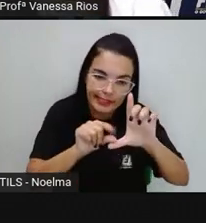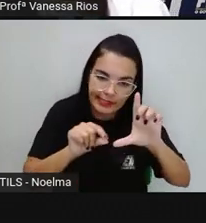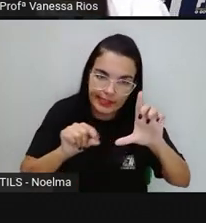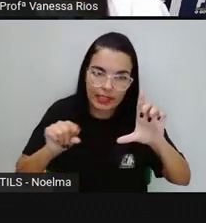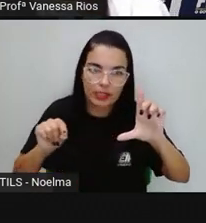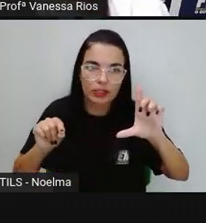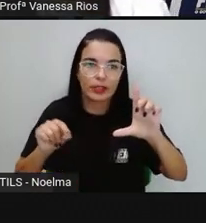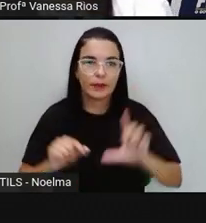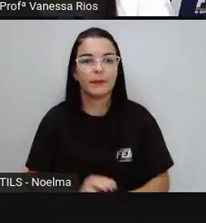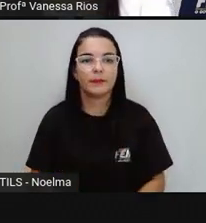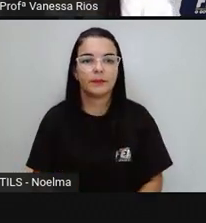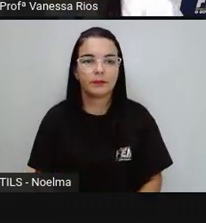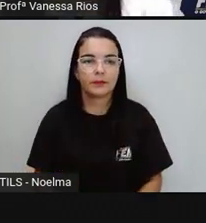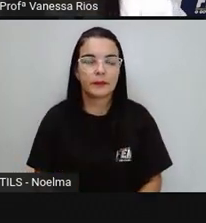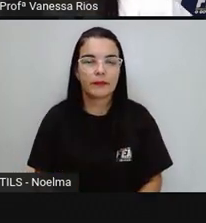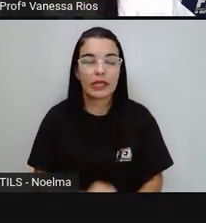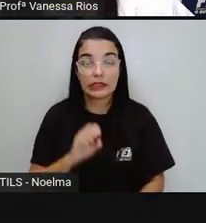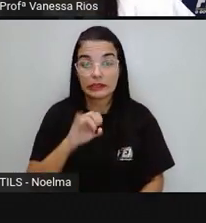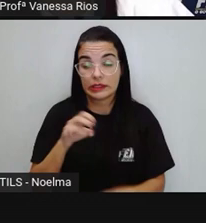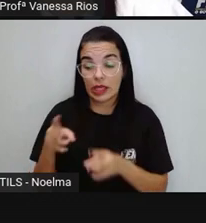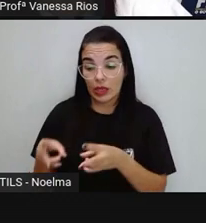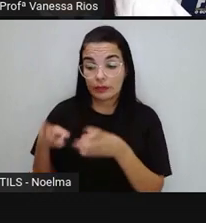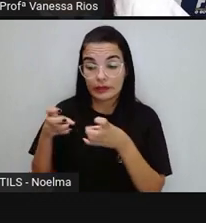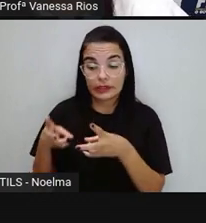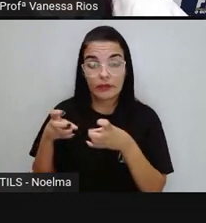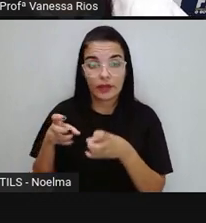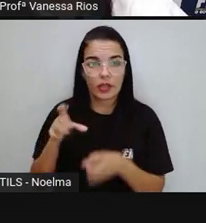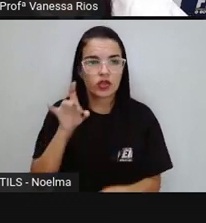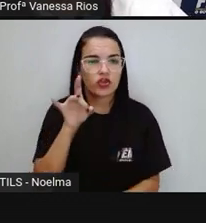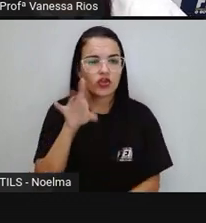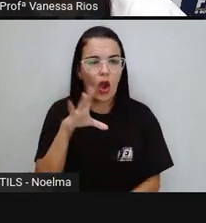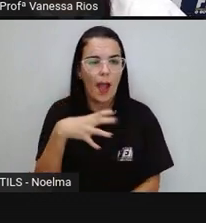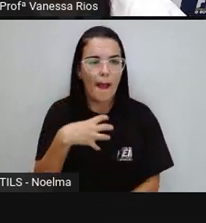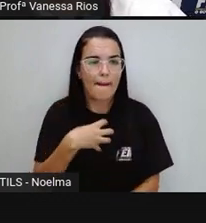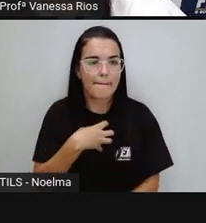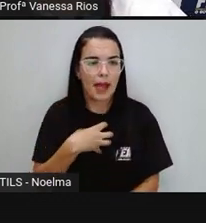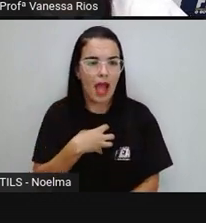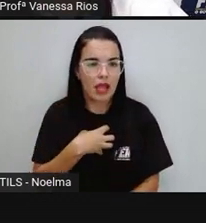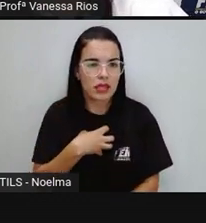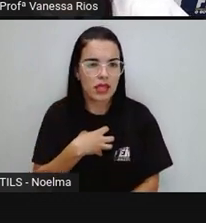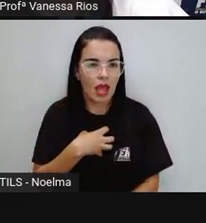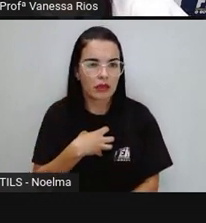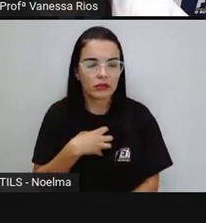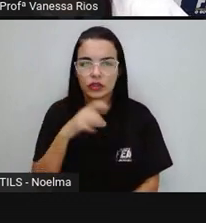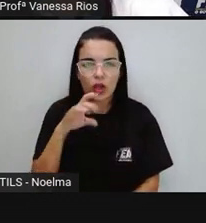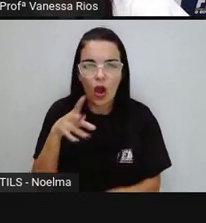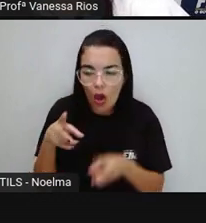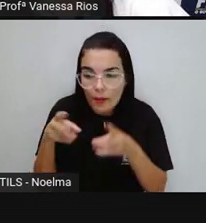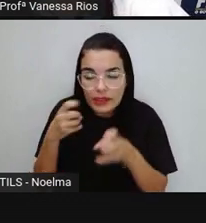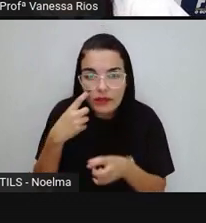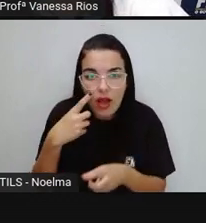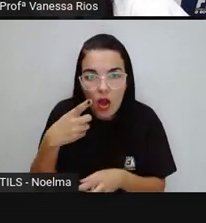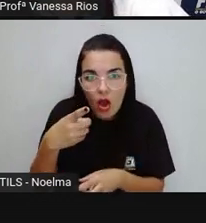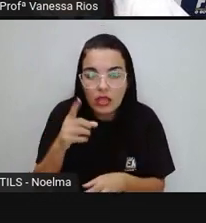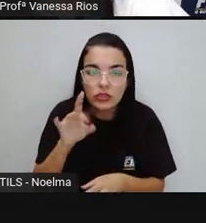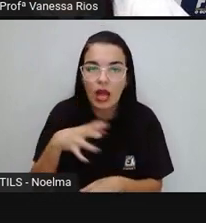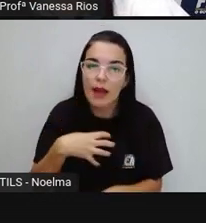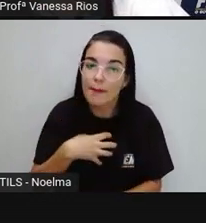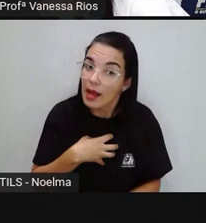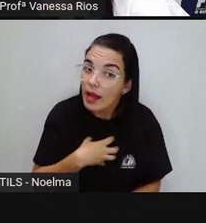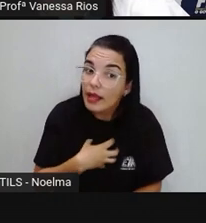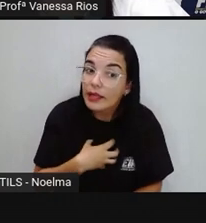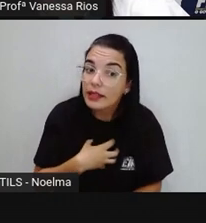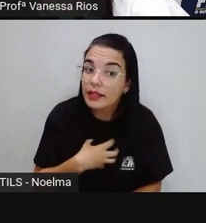central. Se observarmos aqui apenas a Bahia, está vendo? Apenas o